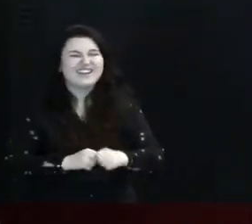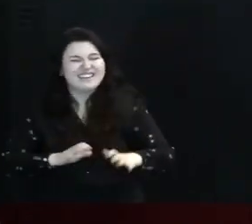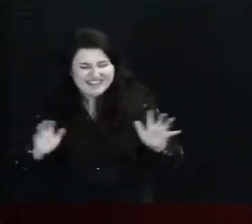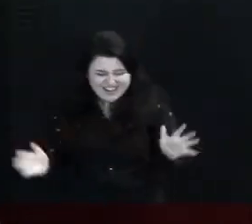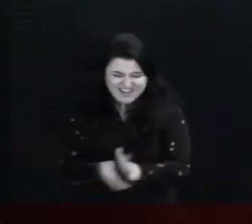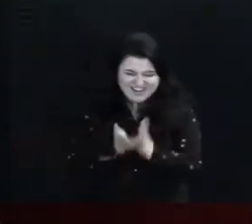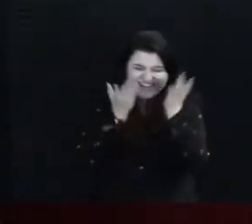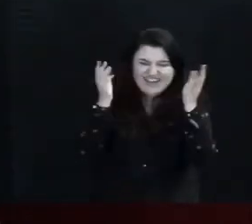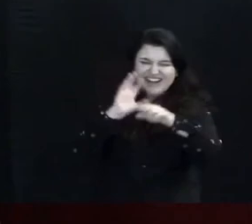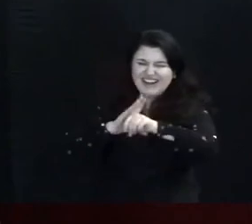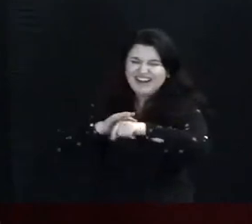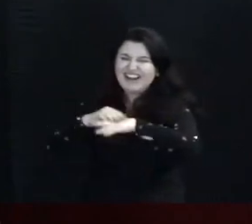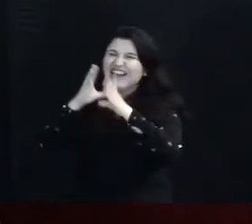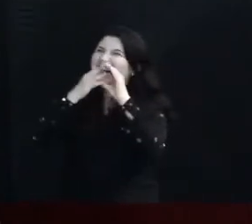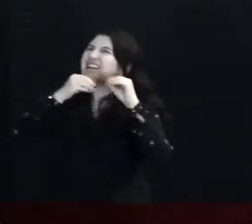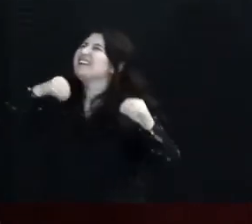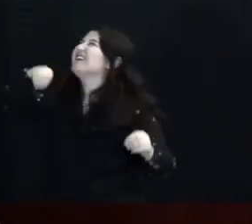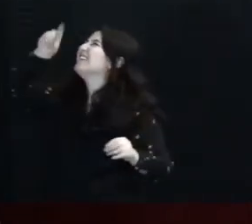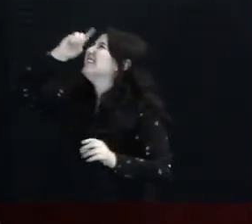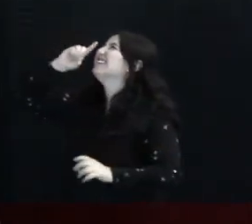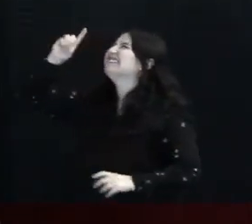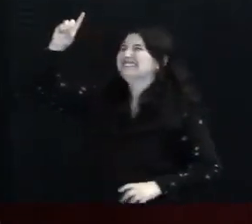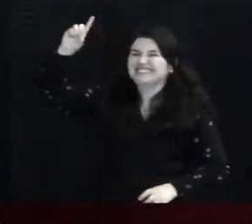milagre Da cura Do Senhor Em nome de Jesus